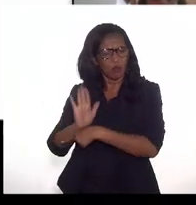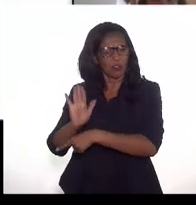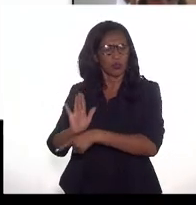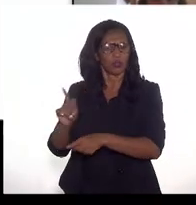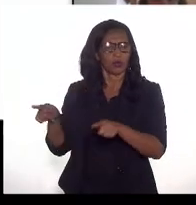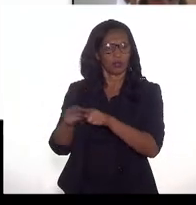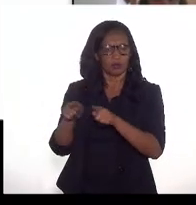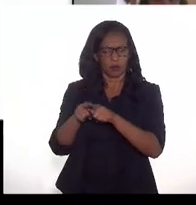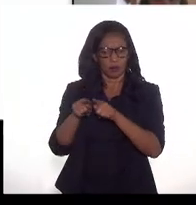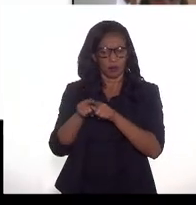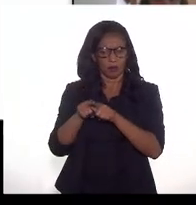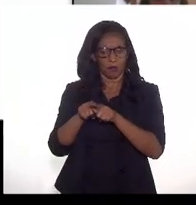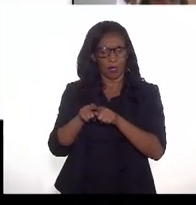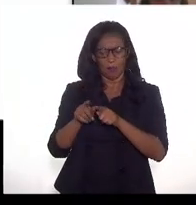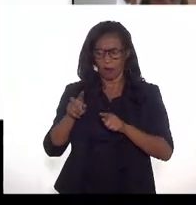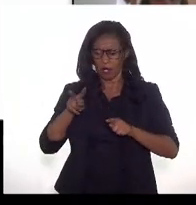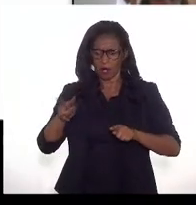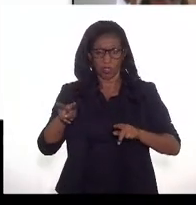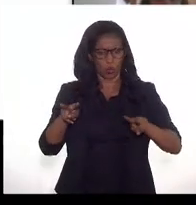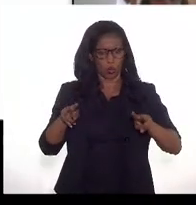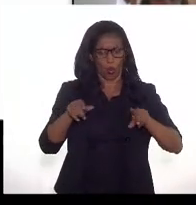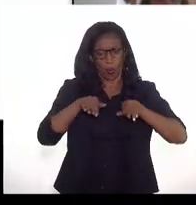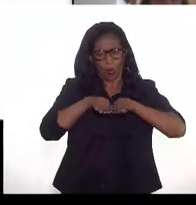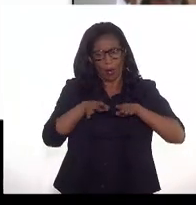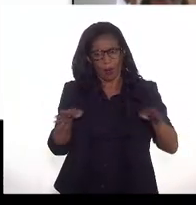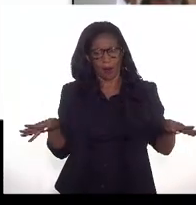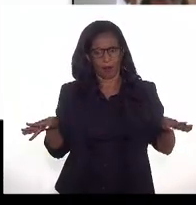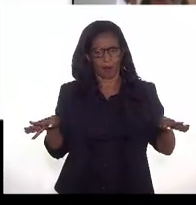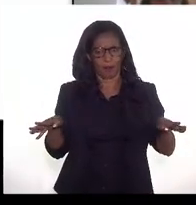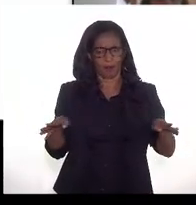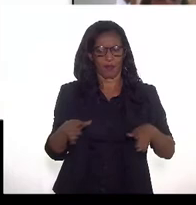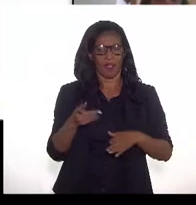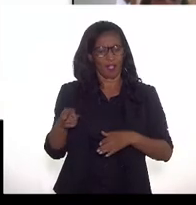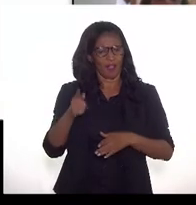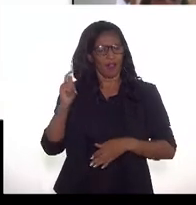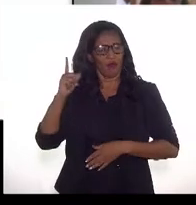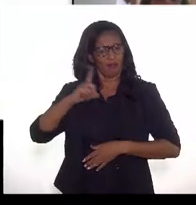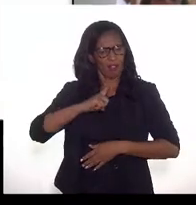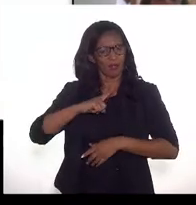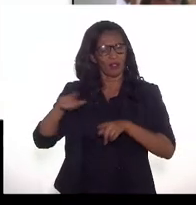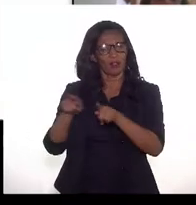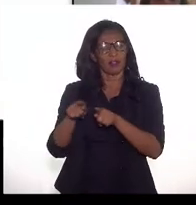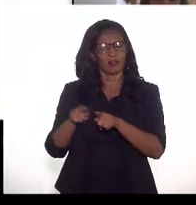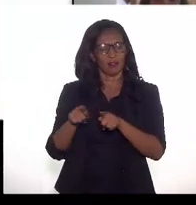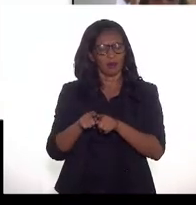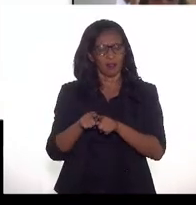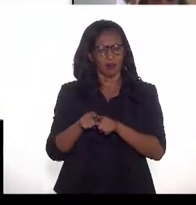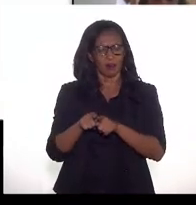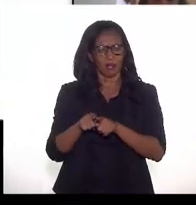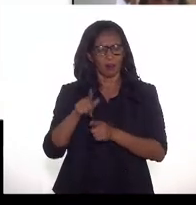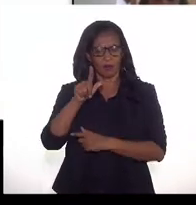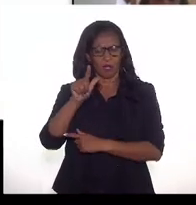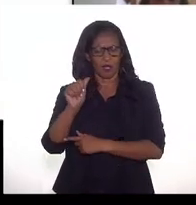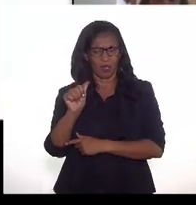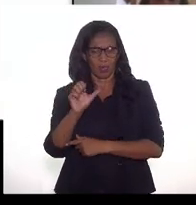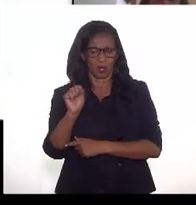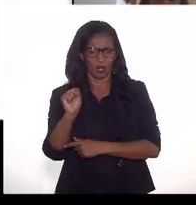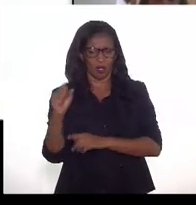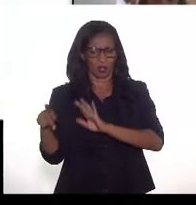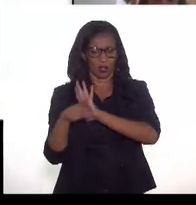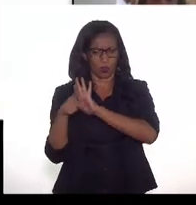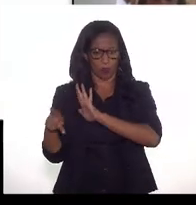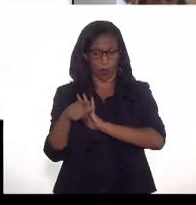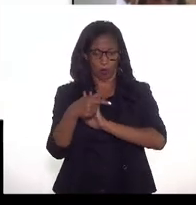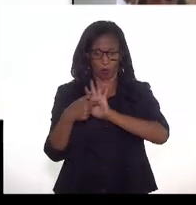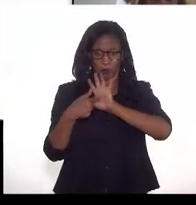essas membranas, então essa corrente rica em CO2, ela vai possuir também hidrocarbonetos. Tá, aqui